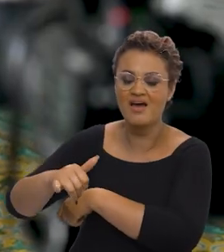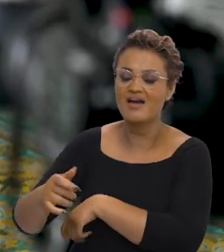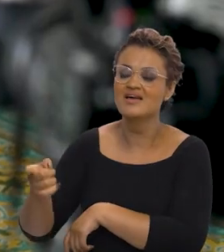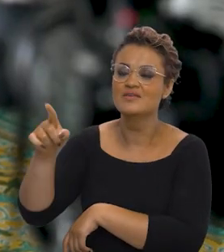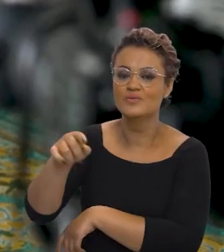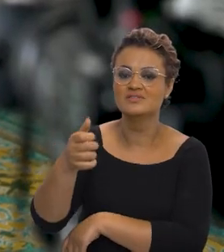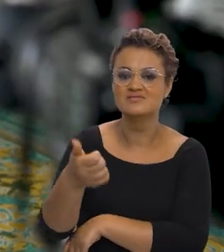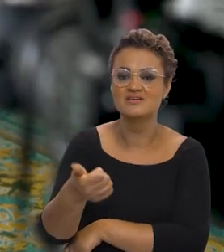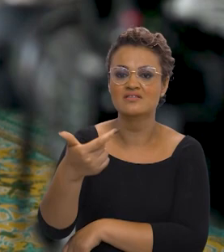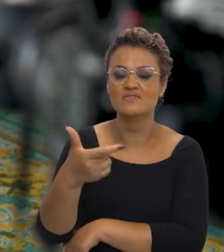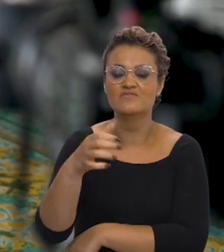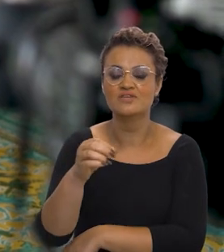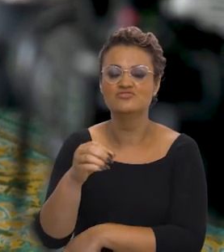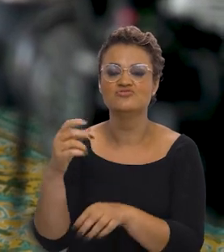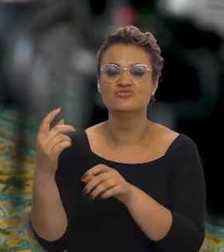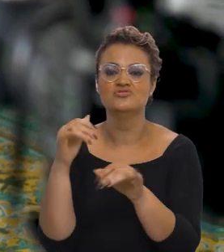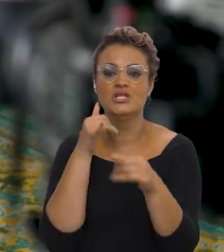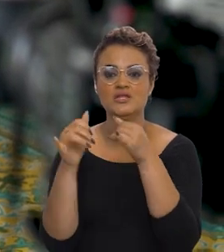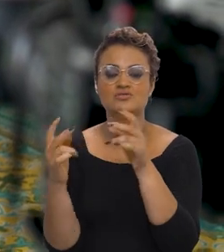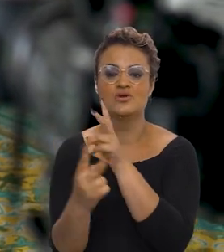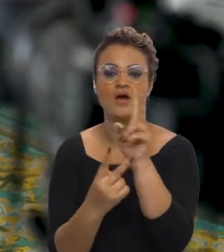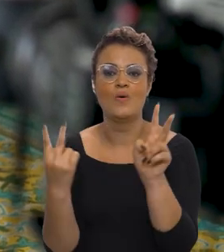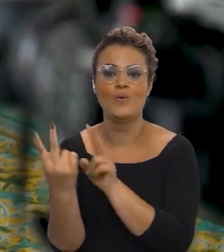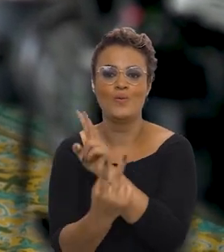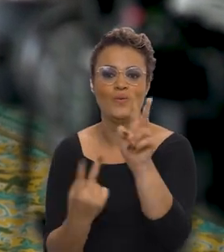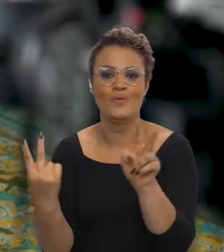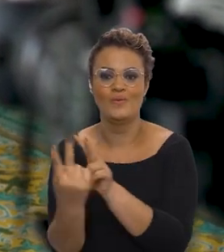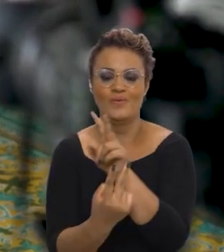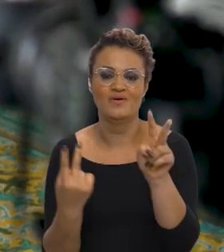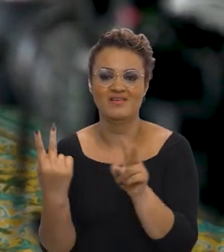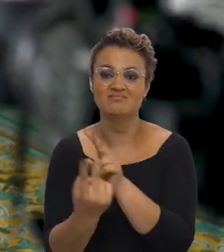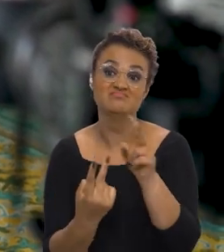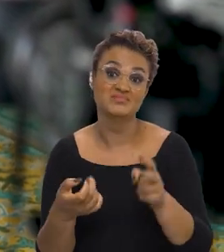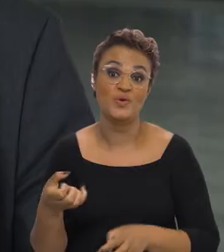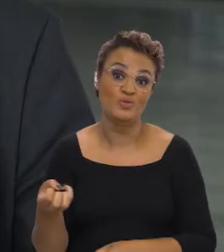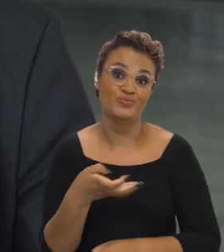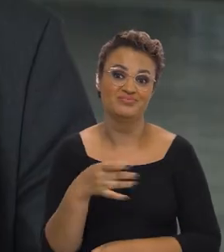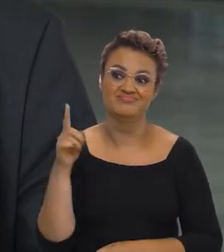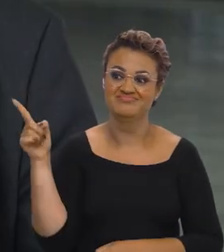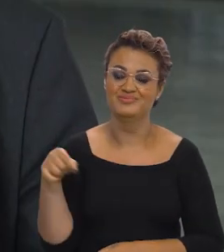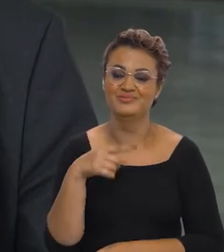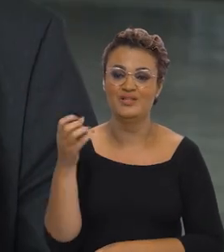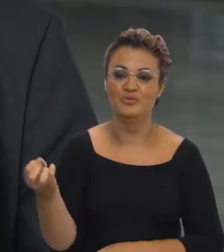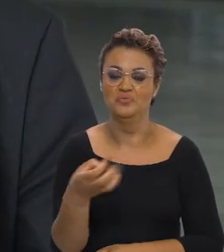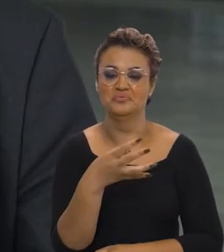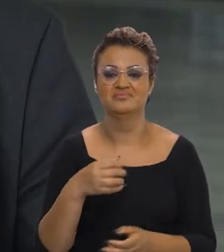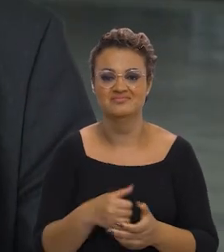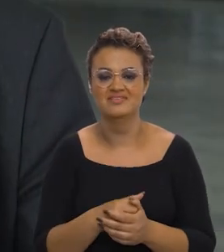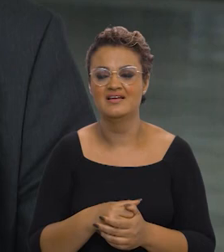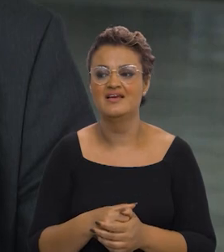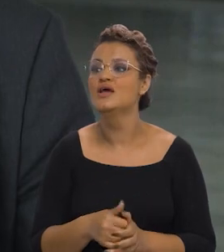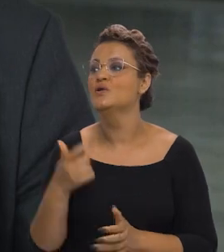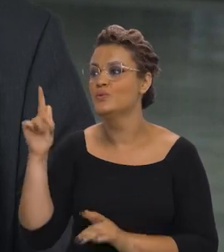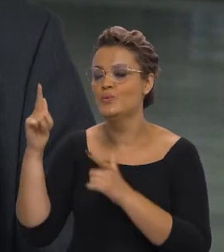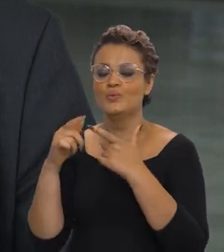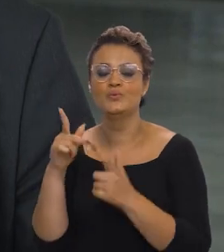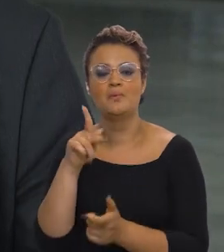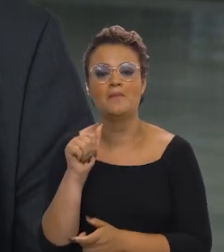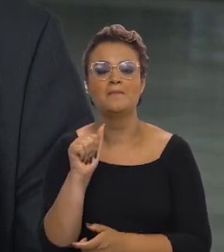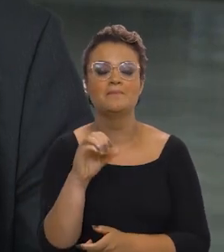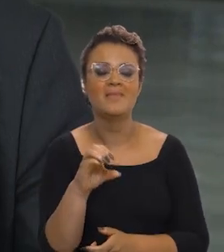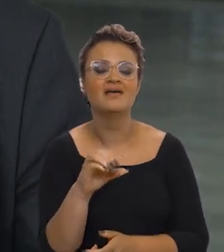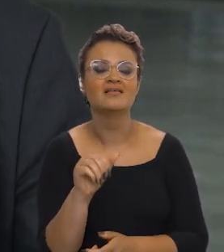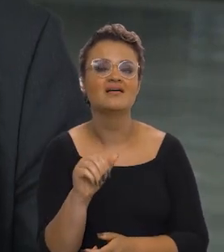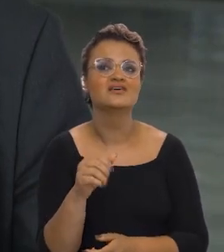eólicas, né? Então, ele é um... é novo, né? Essa... a gente praticamente nos outros PACs estava